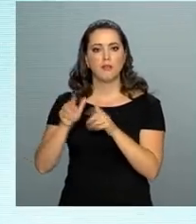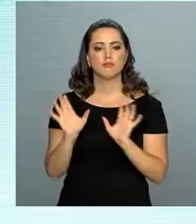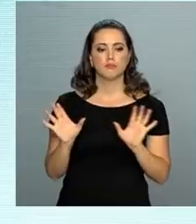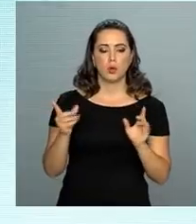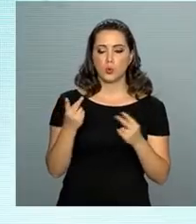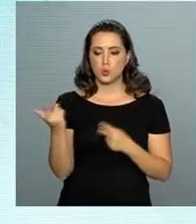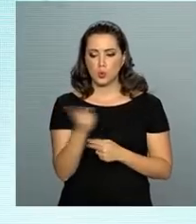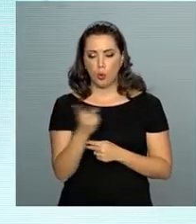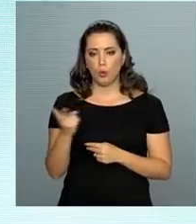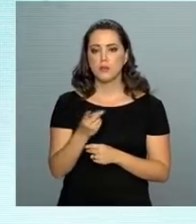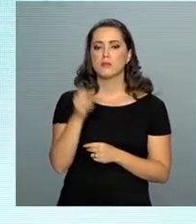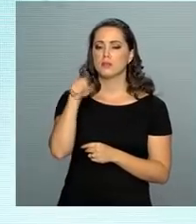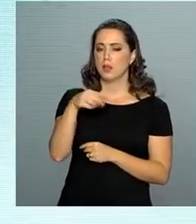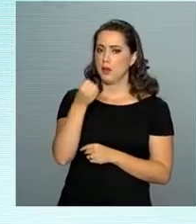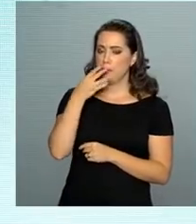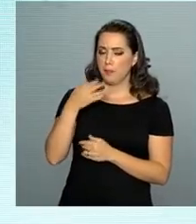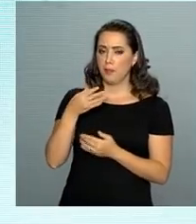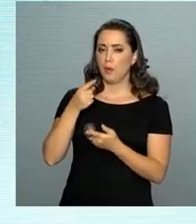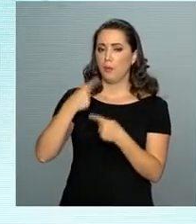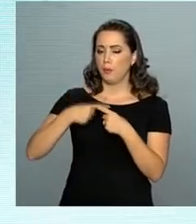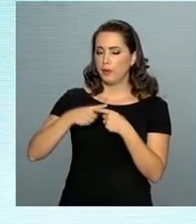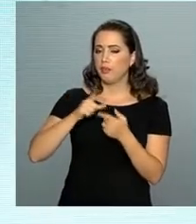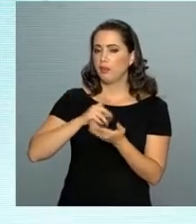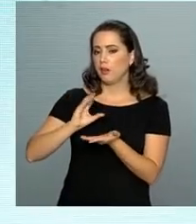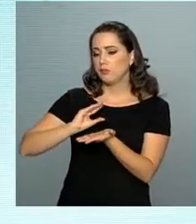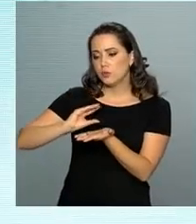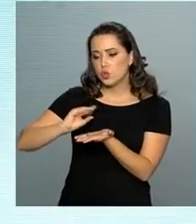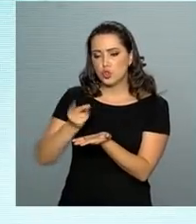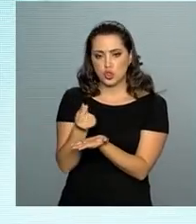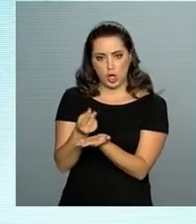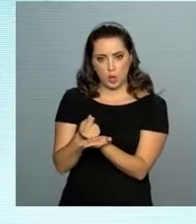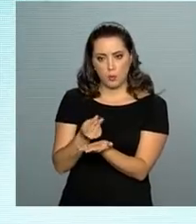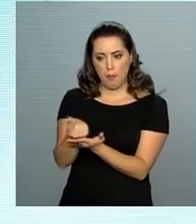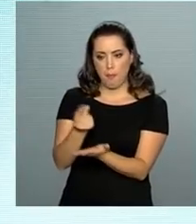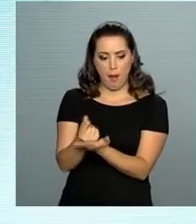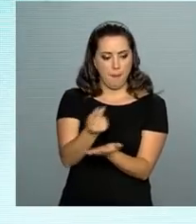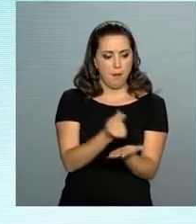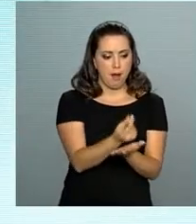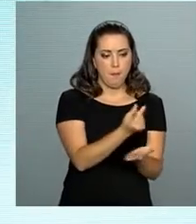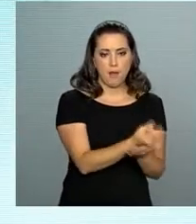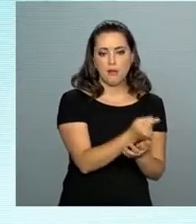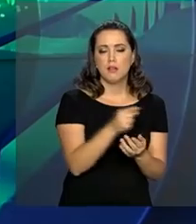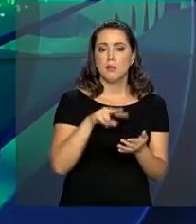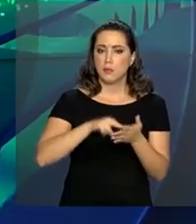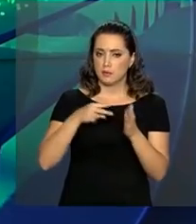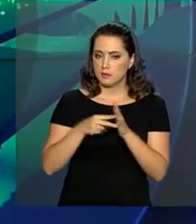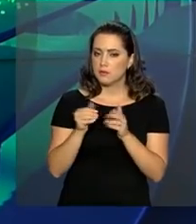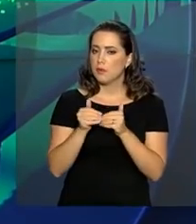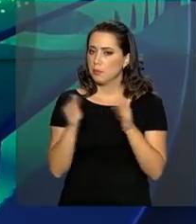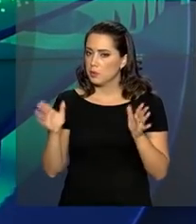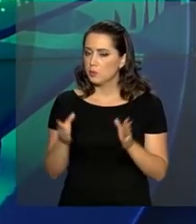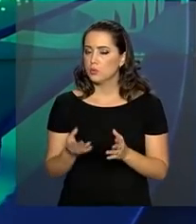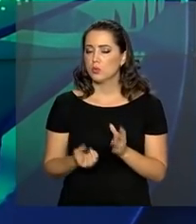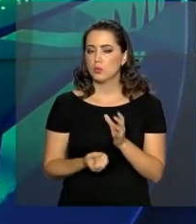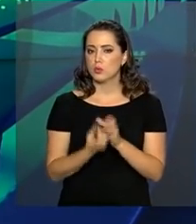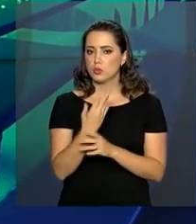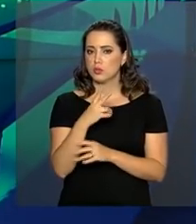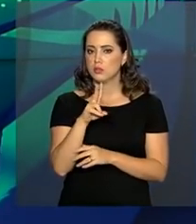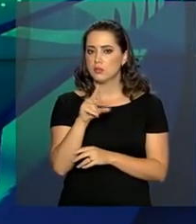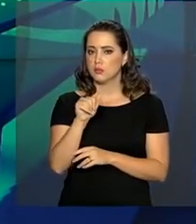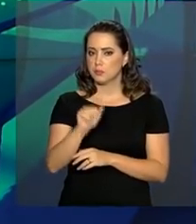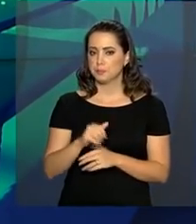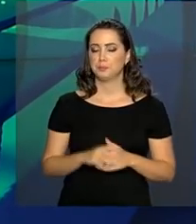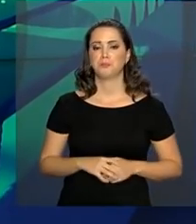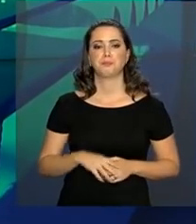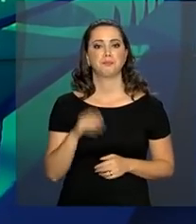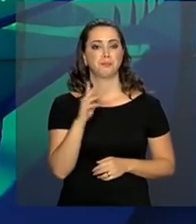como se alientaram todos, o investimento significa abertura de empregos. Desde a sua criação,